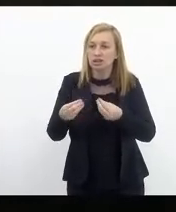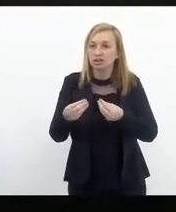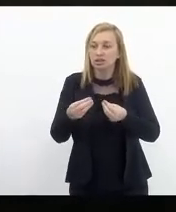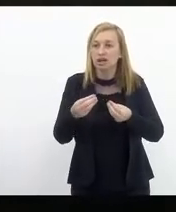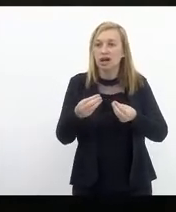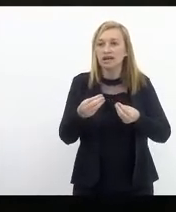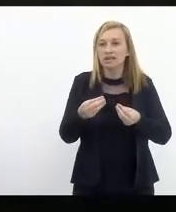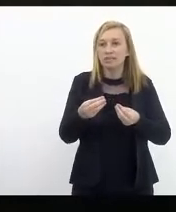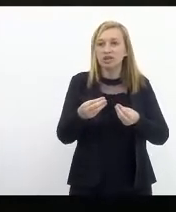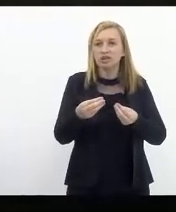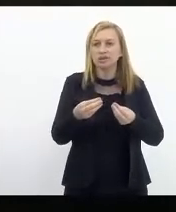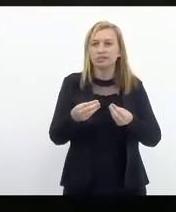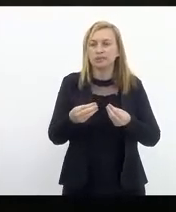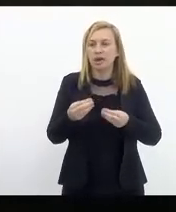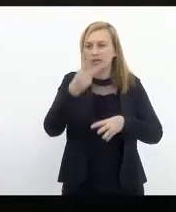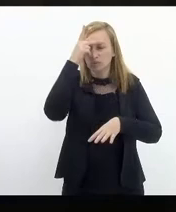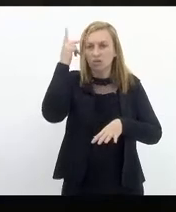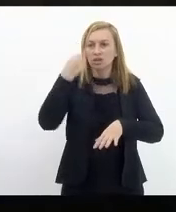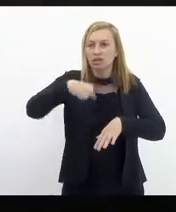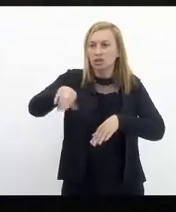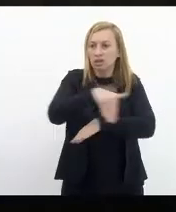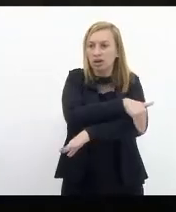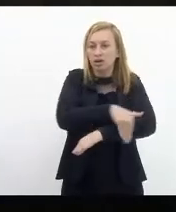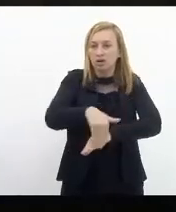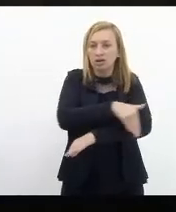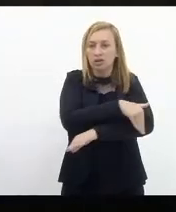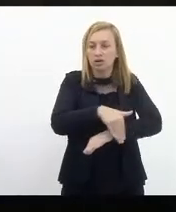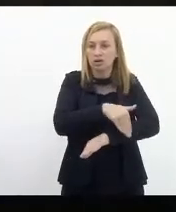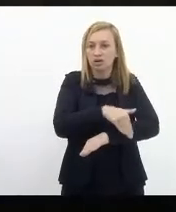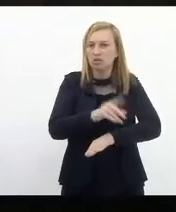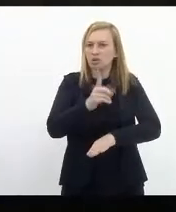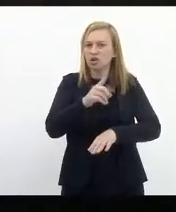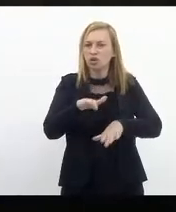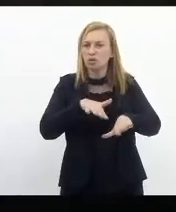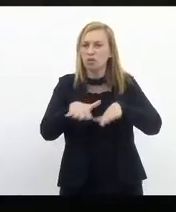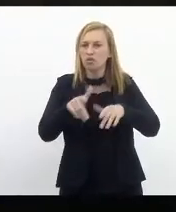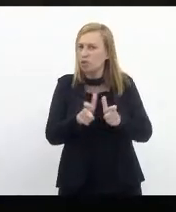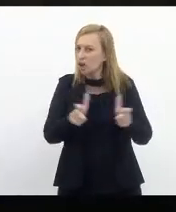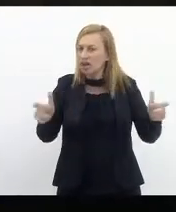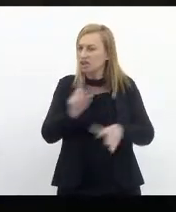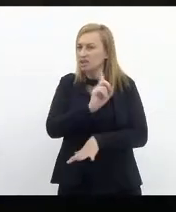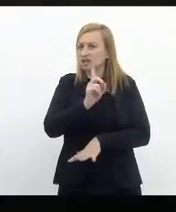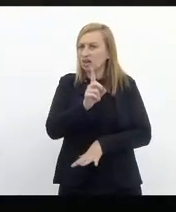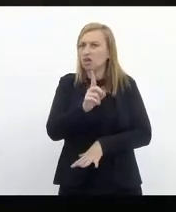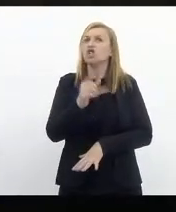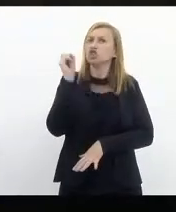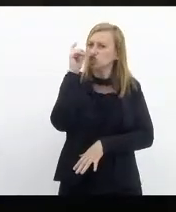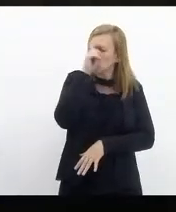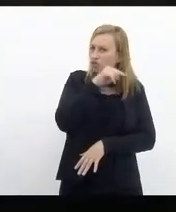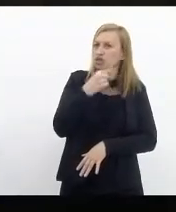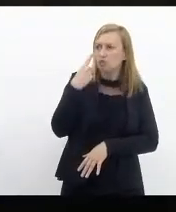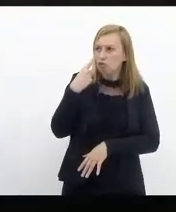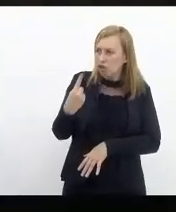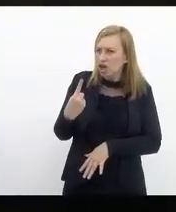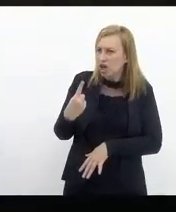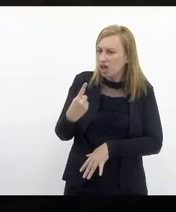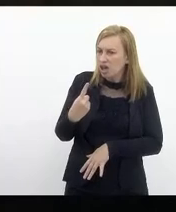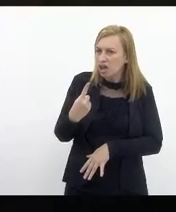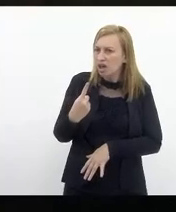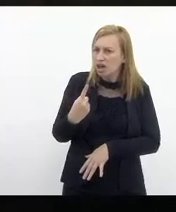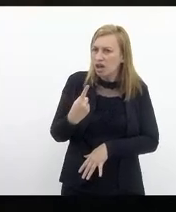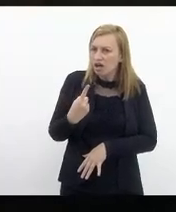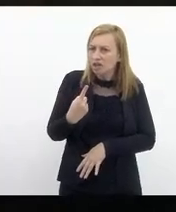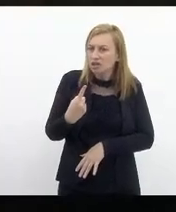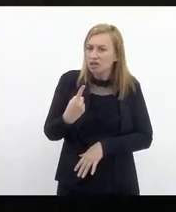estar na rua isso não foi manifestação do grande povão não até porque foi difícil ver negro foi